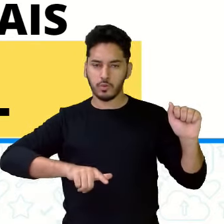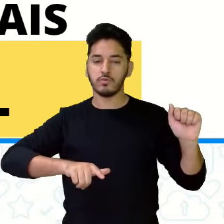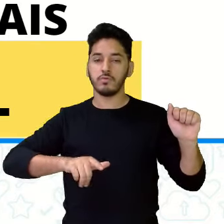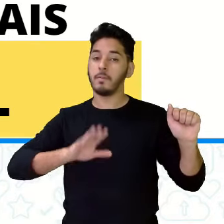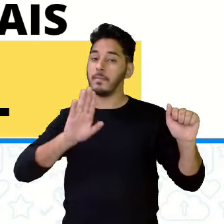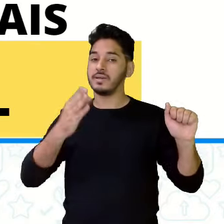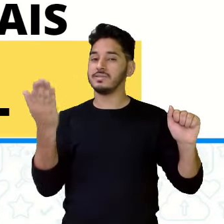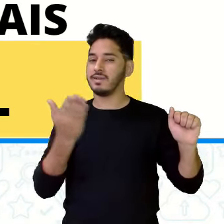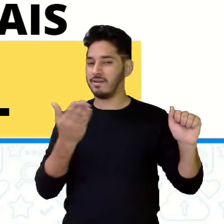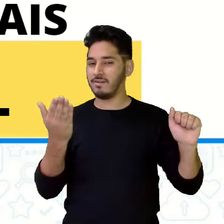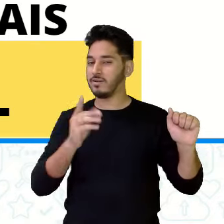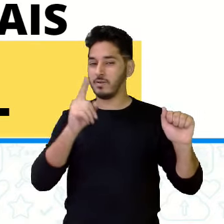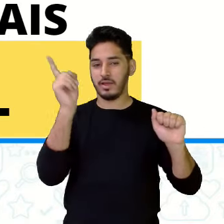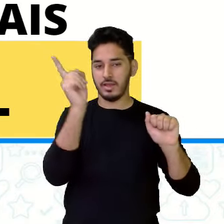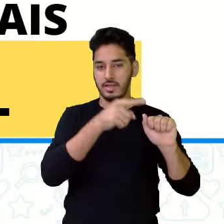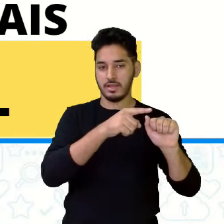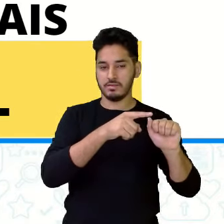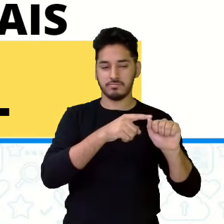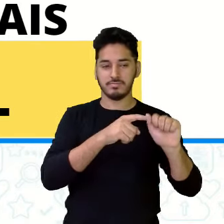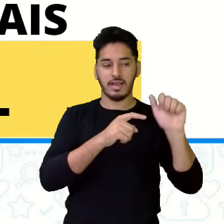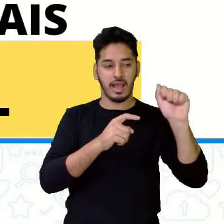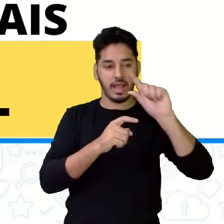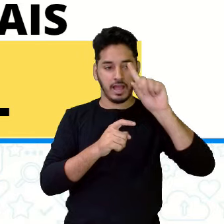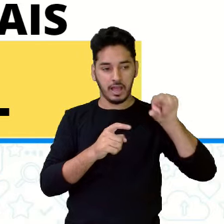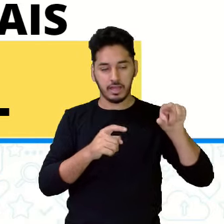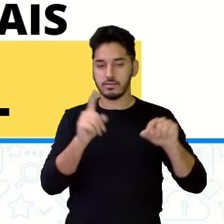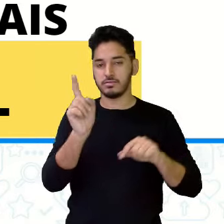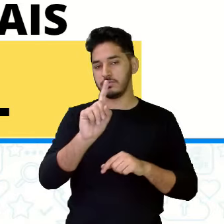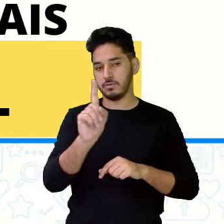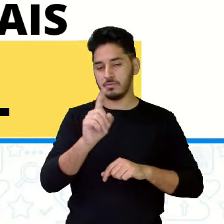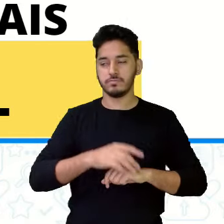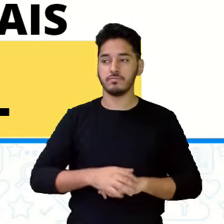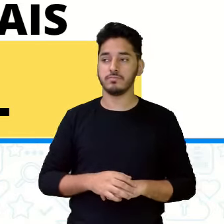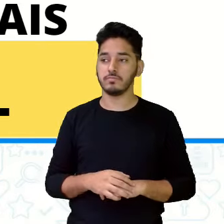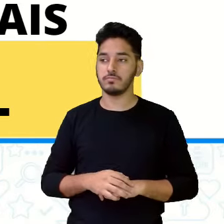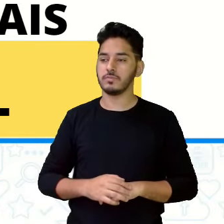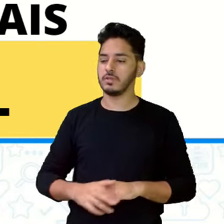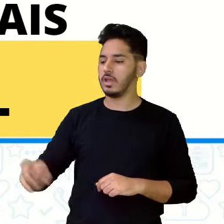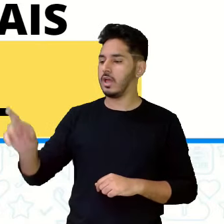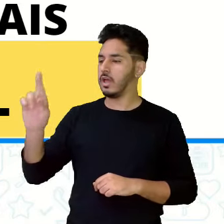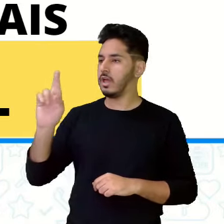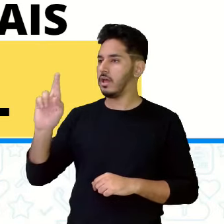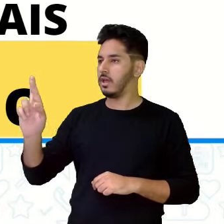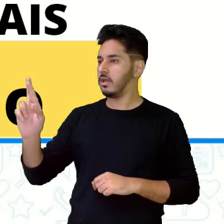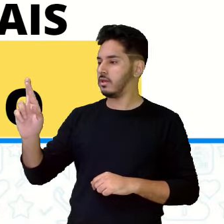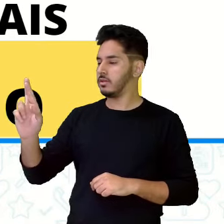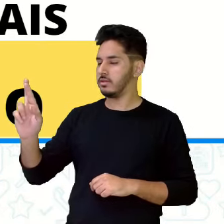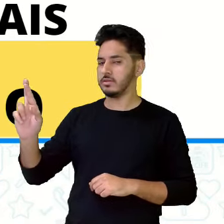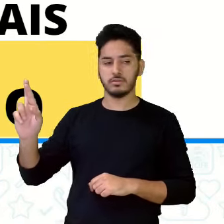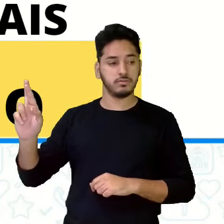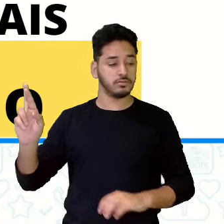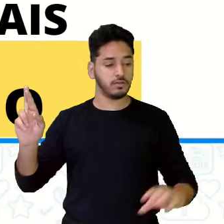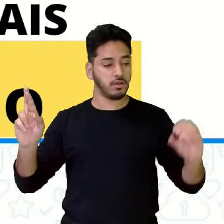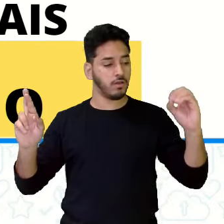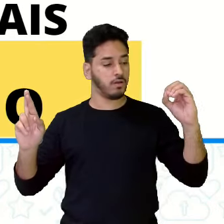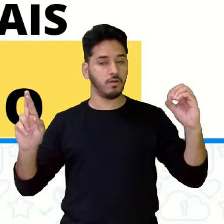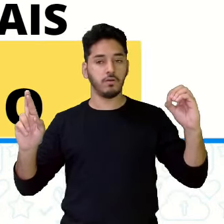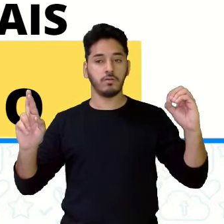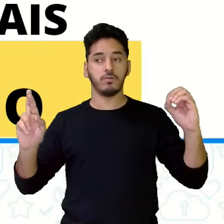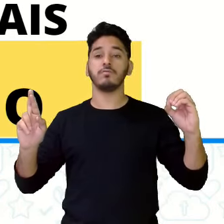que não é acentuado, o primeiro A de Lázaro acentuado, e consoante R, e